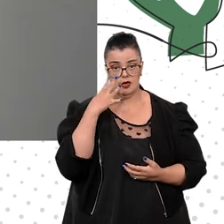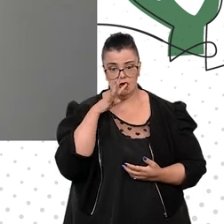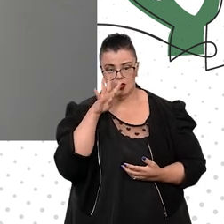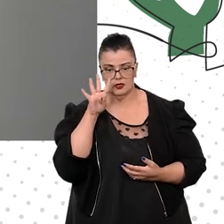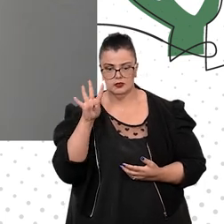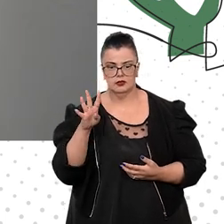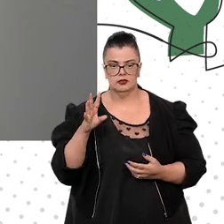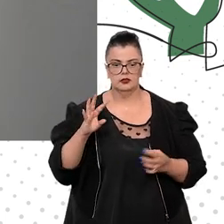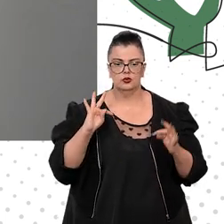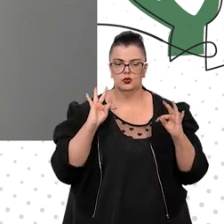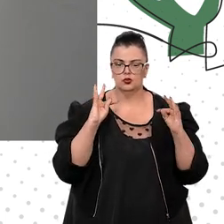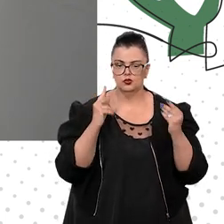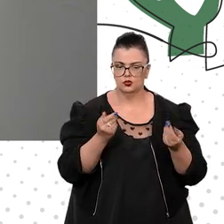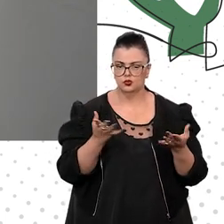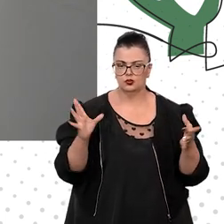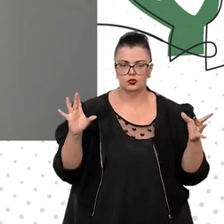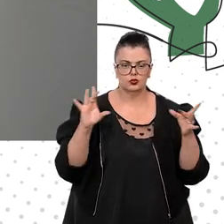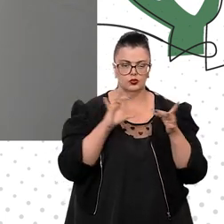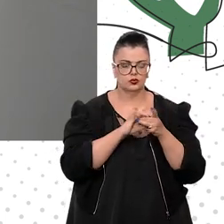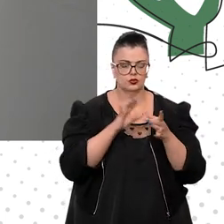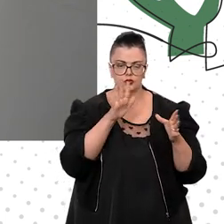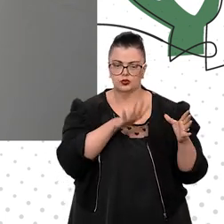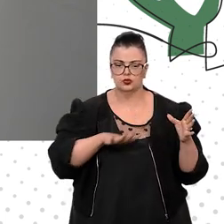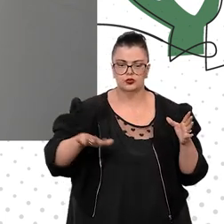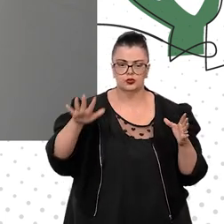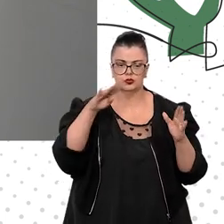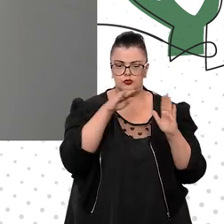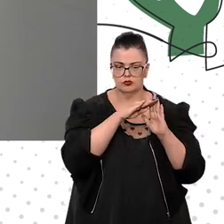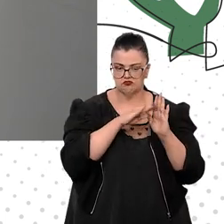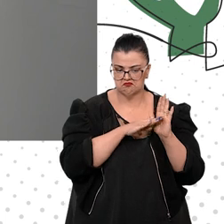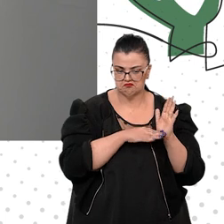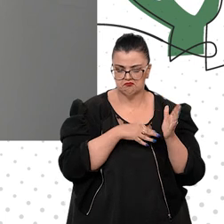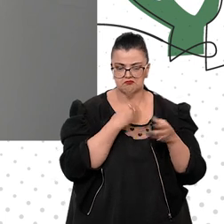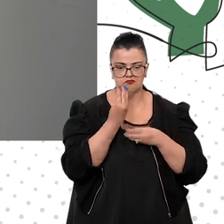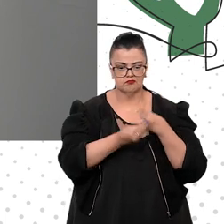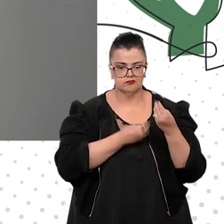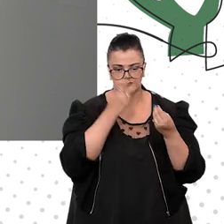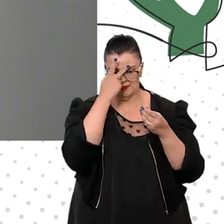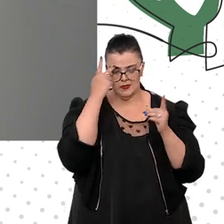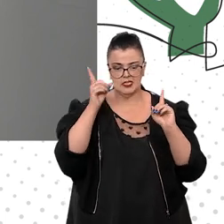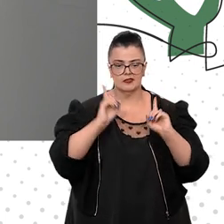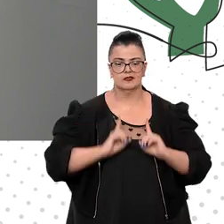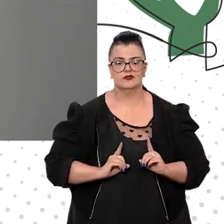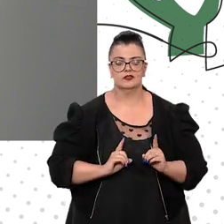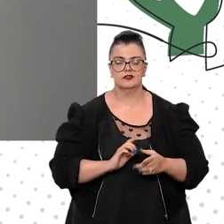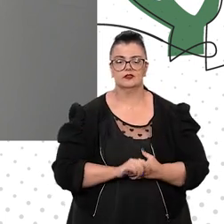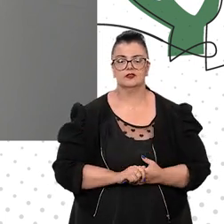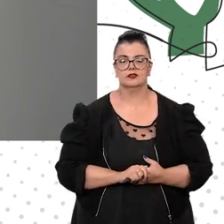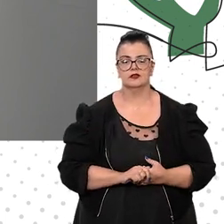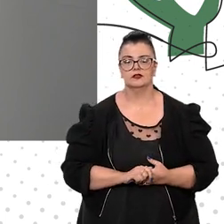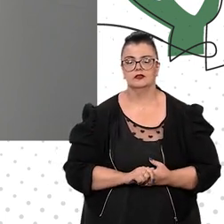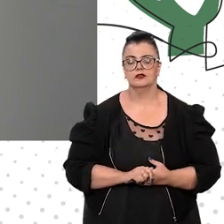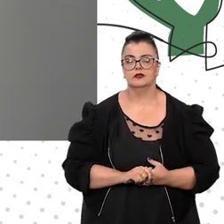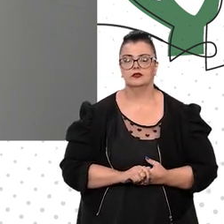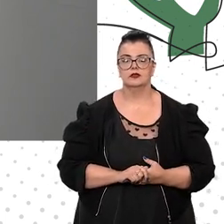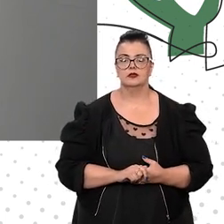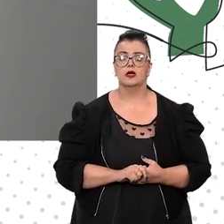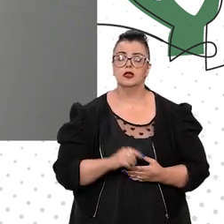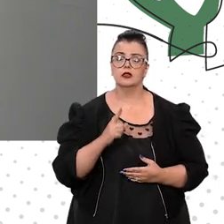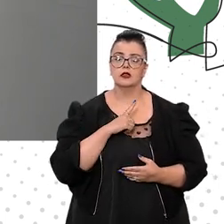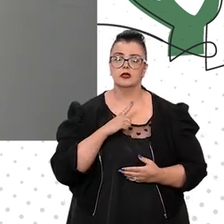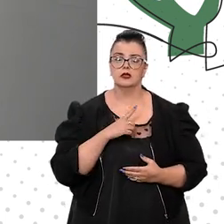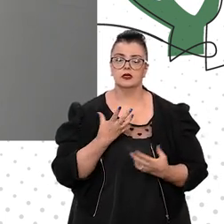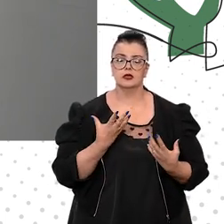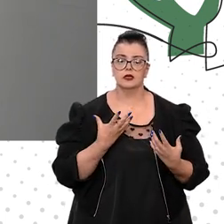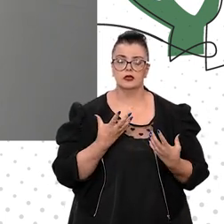espectro que compõe a categoria das pessoas com deficiência. Estamos, é verdade, aqui no mês